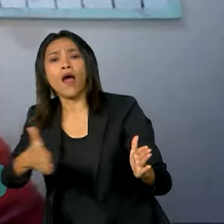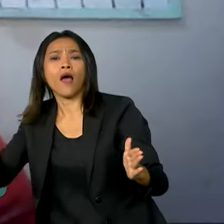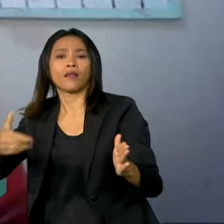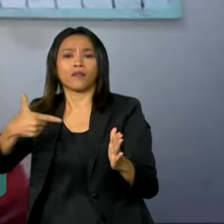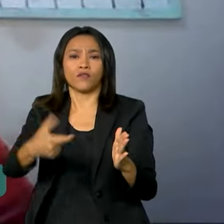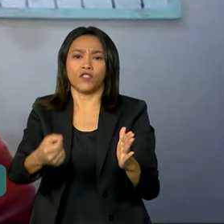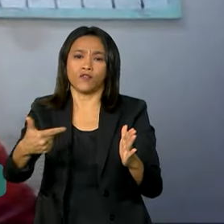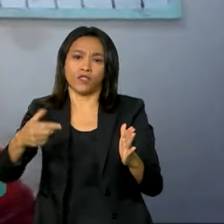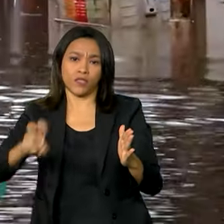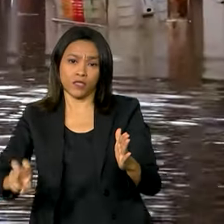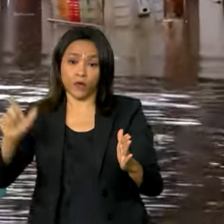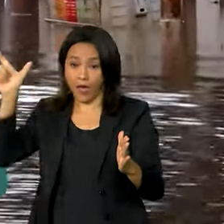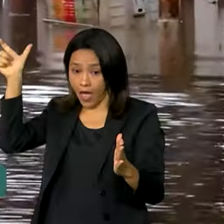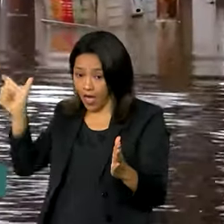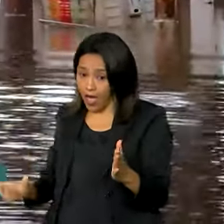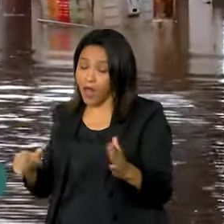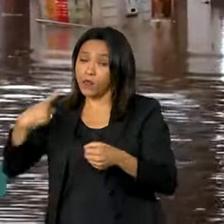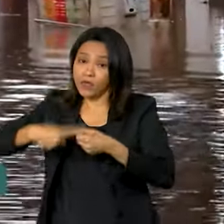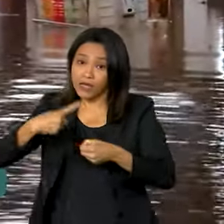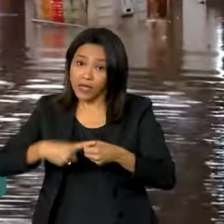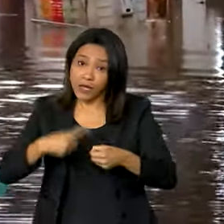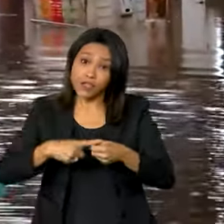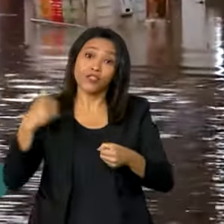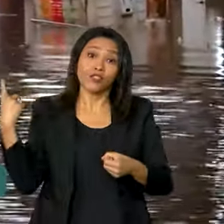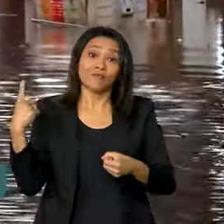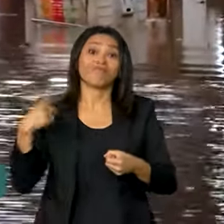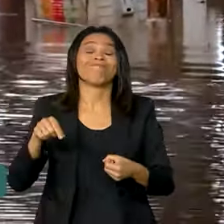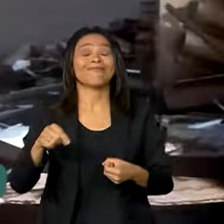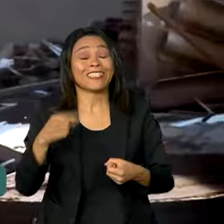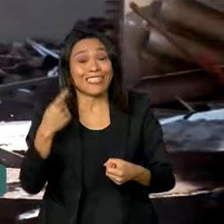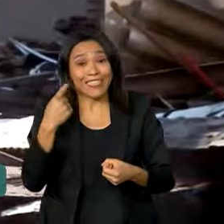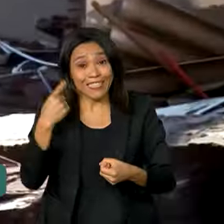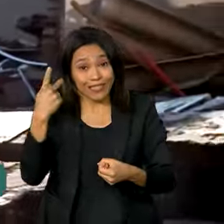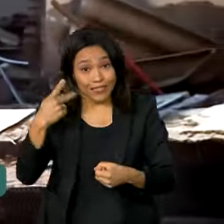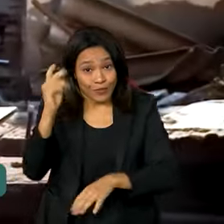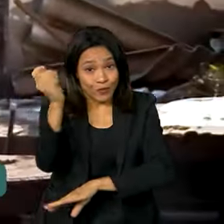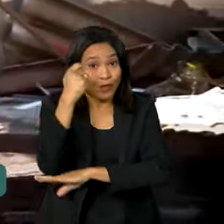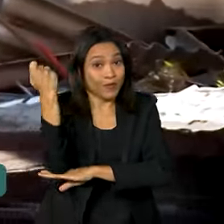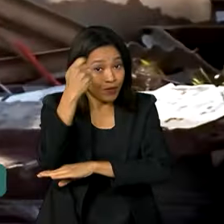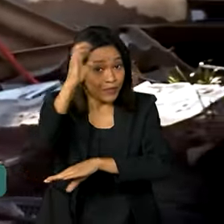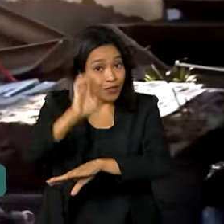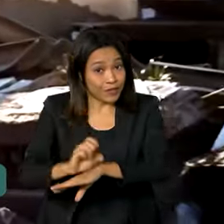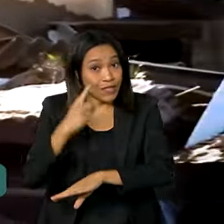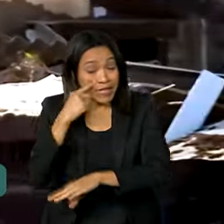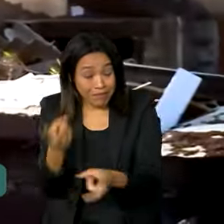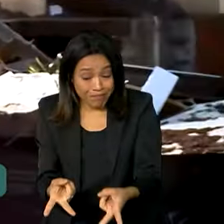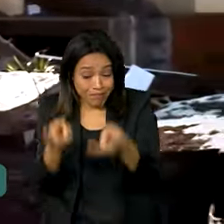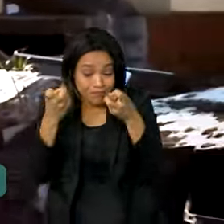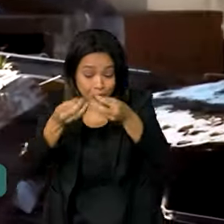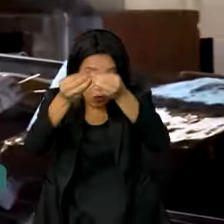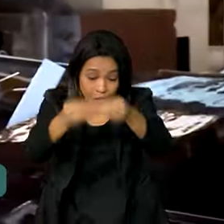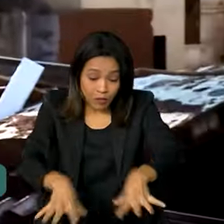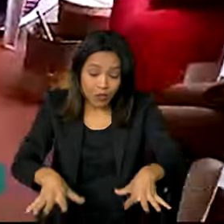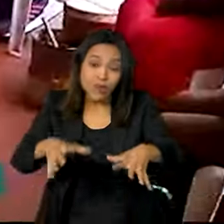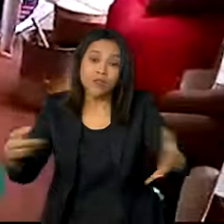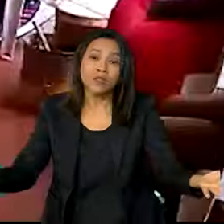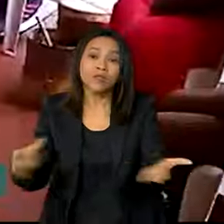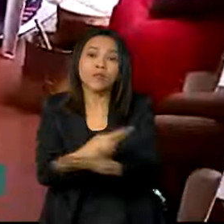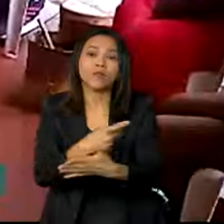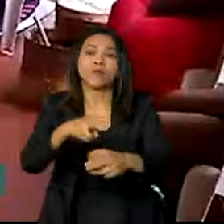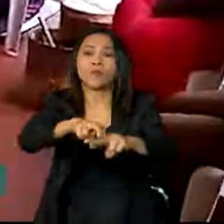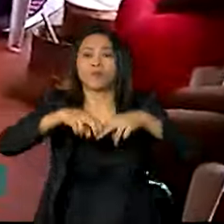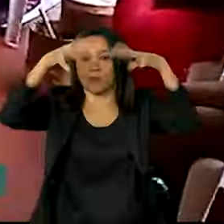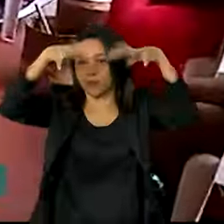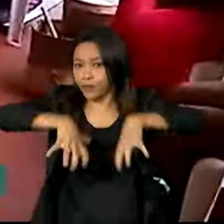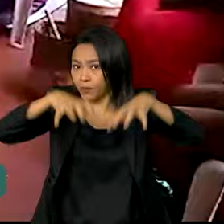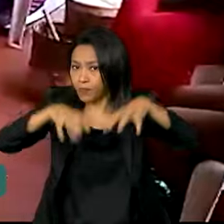Nathalie mora em Cachoeira do Sul e viveu de perto os estragos provocados pelas chuvas. Na recuperação do município, ela